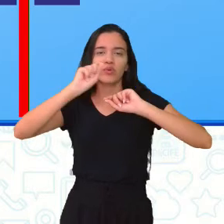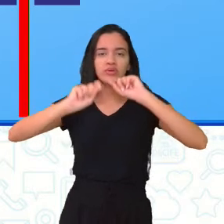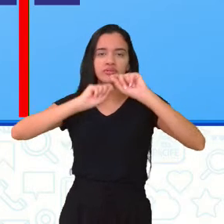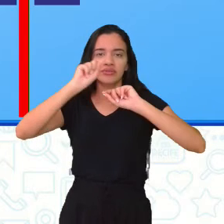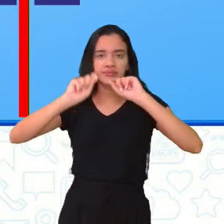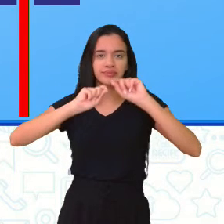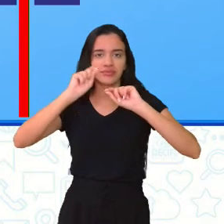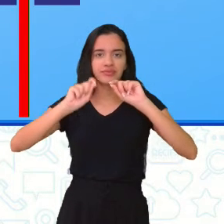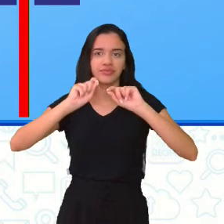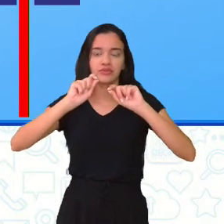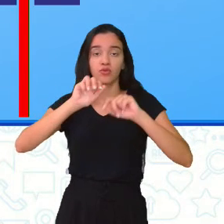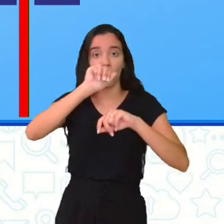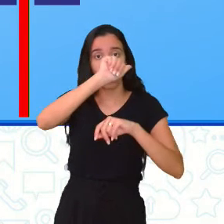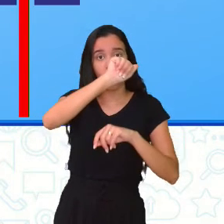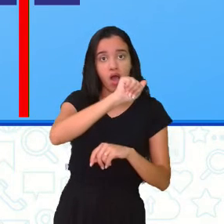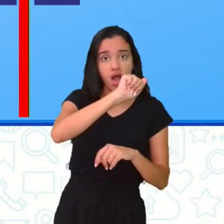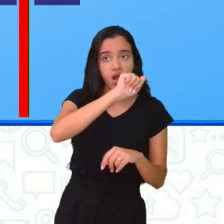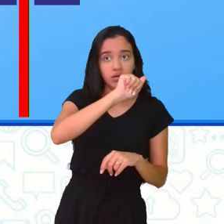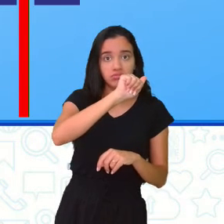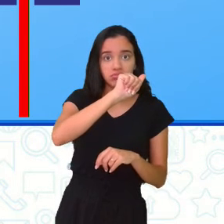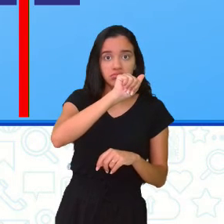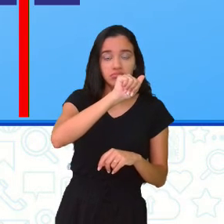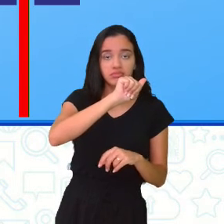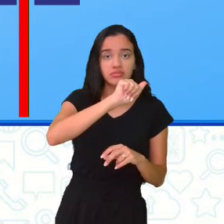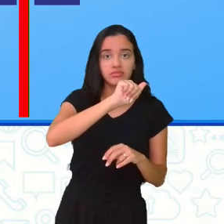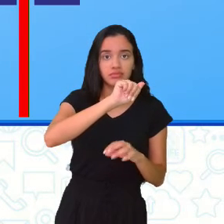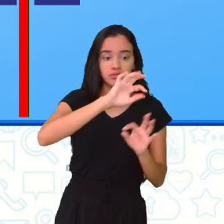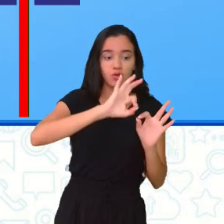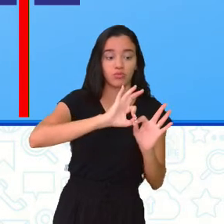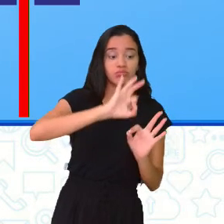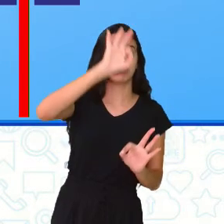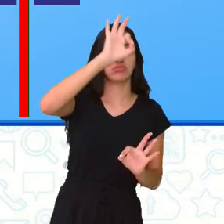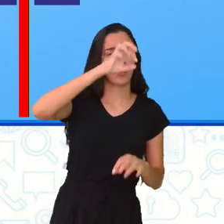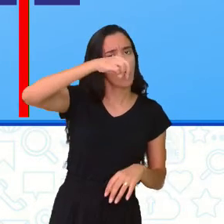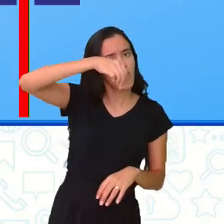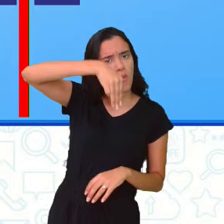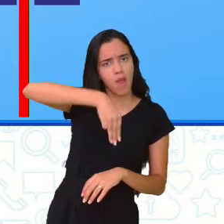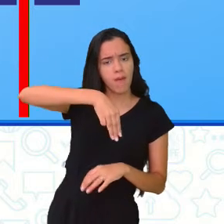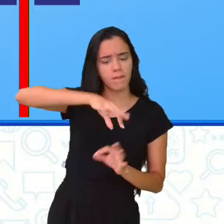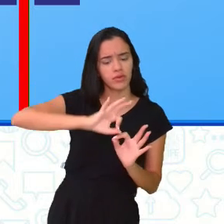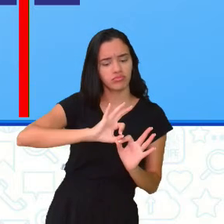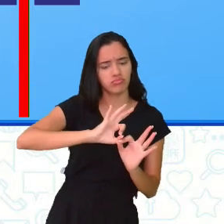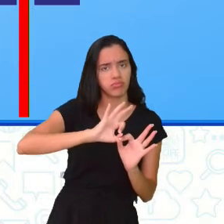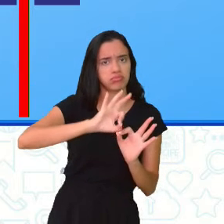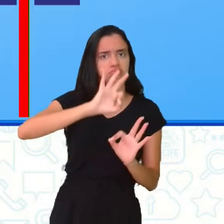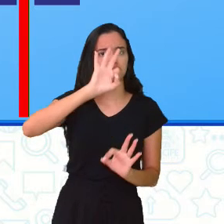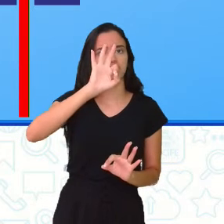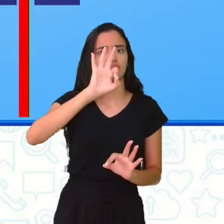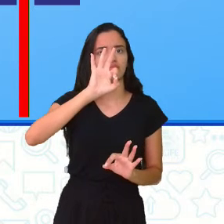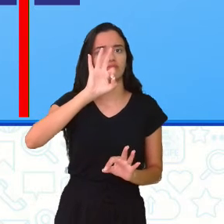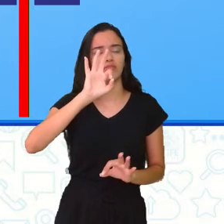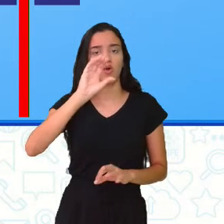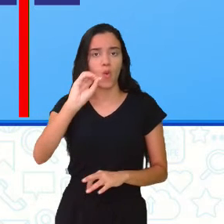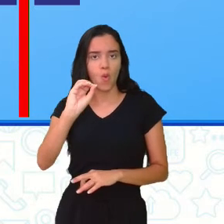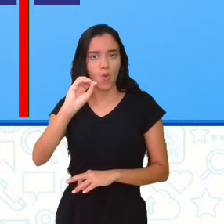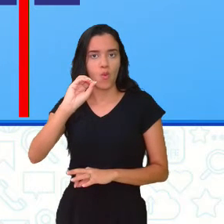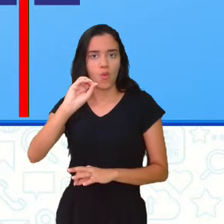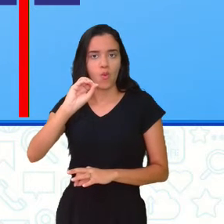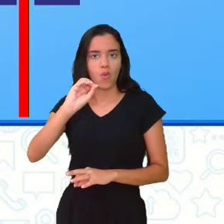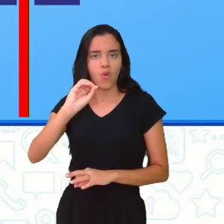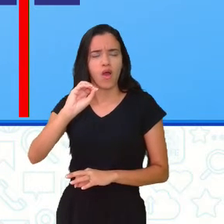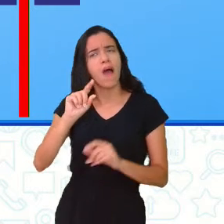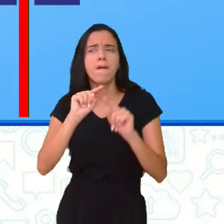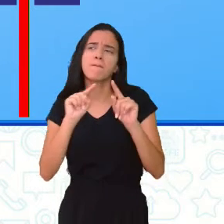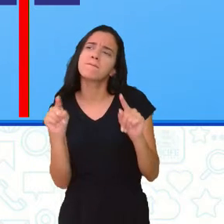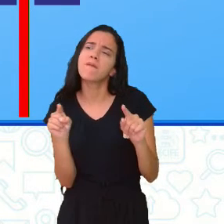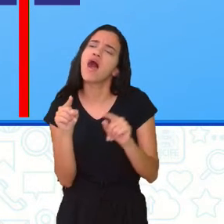que o A tem simetria, o M também tem simetria, o O. Mas